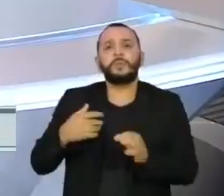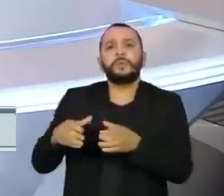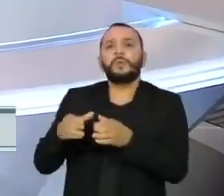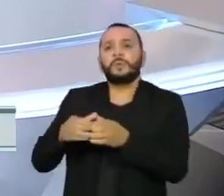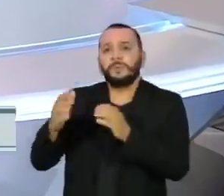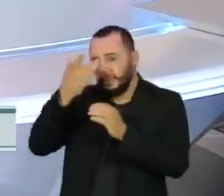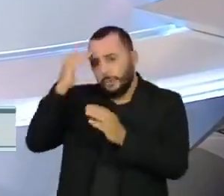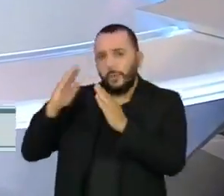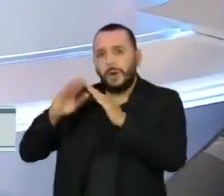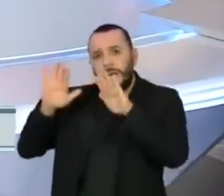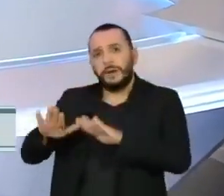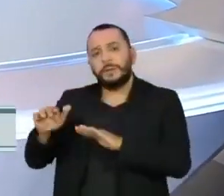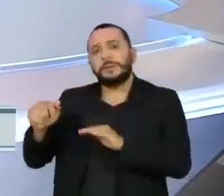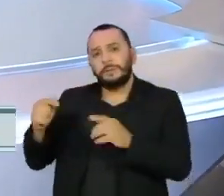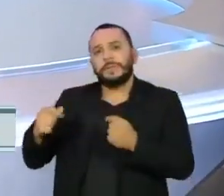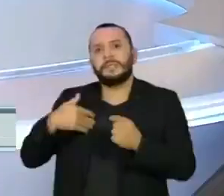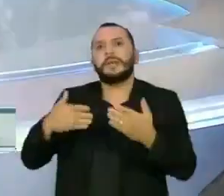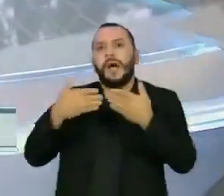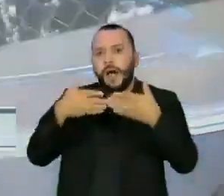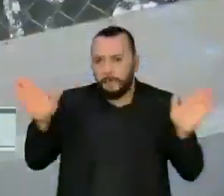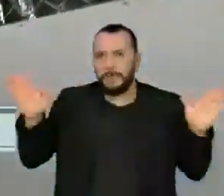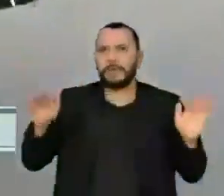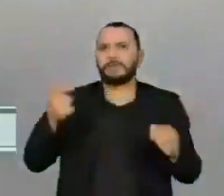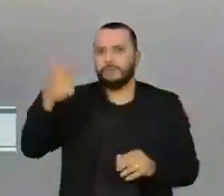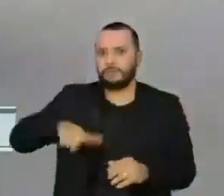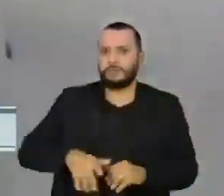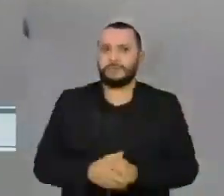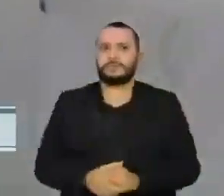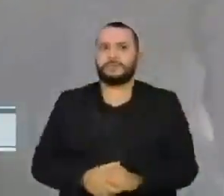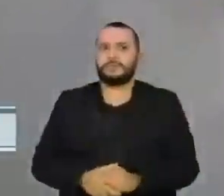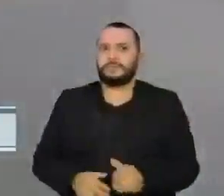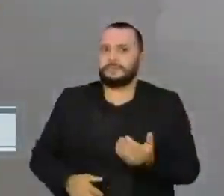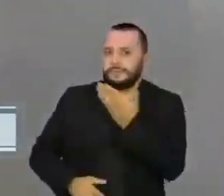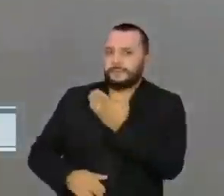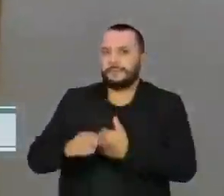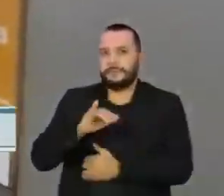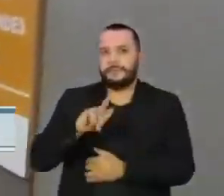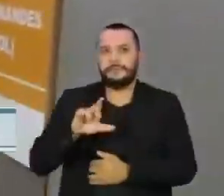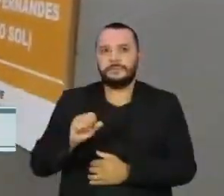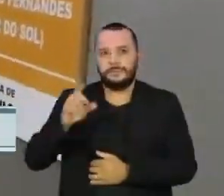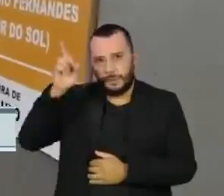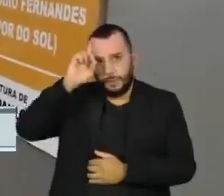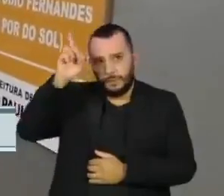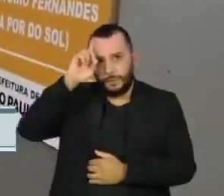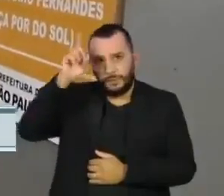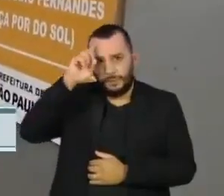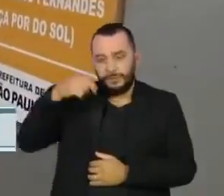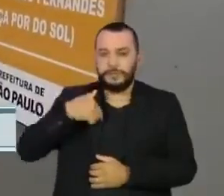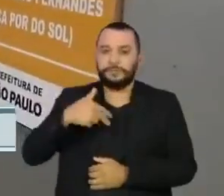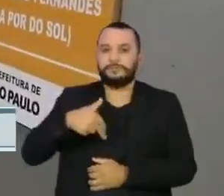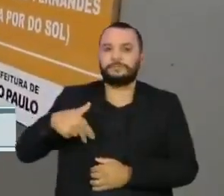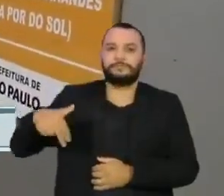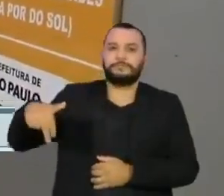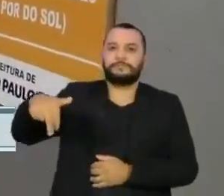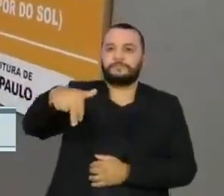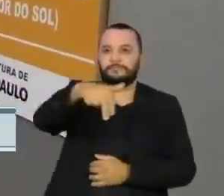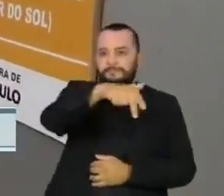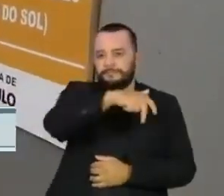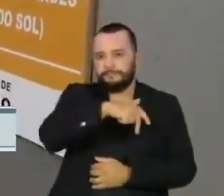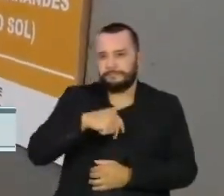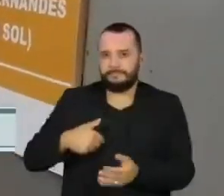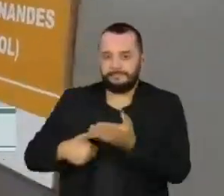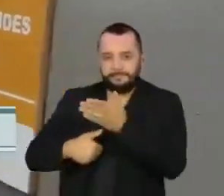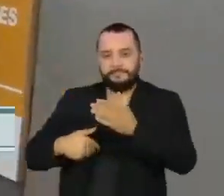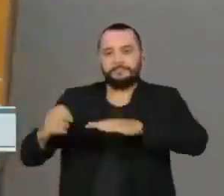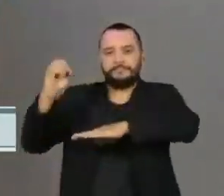Justiça que o espaço seja reaberto. Carlos caminha todos os dias ao redor da Praça Pôr do Sol. Há um ano,